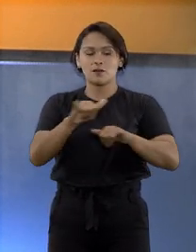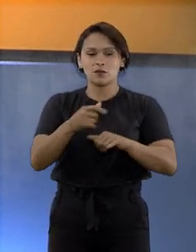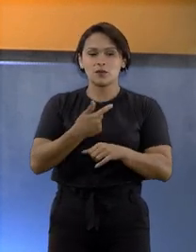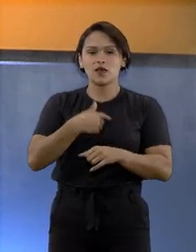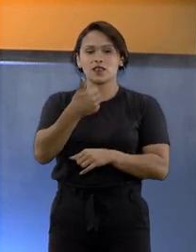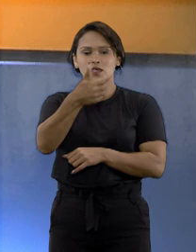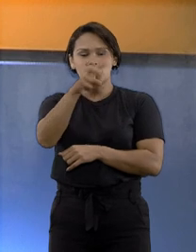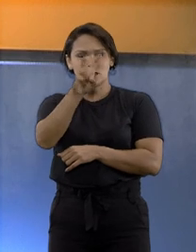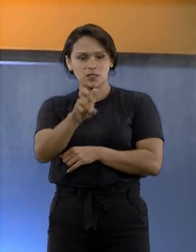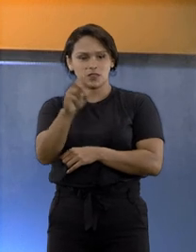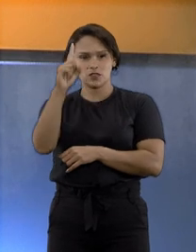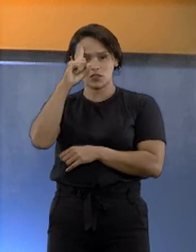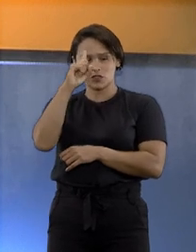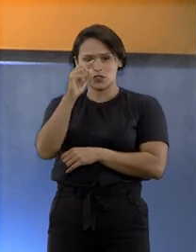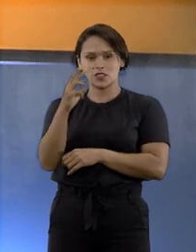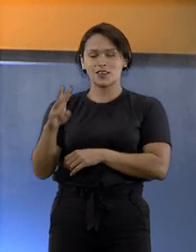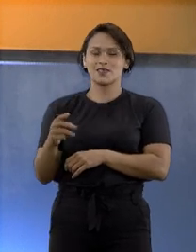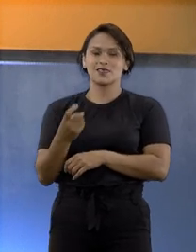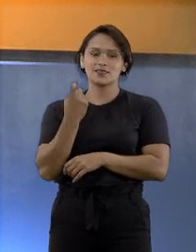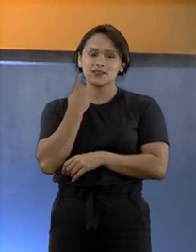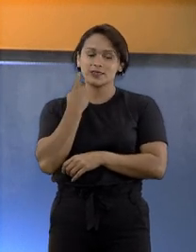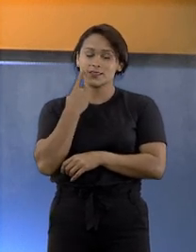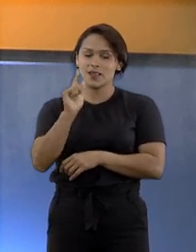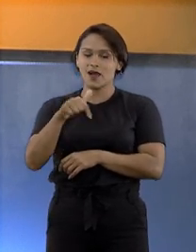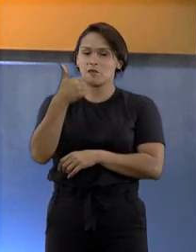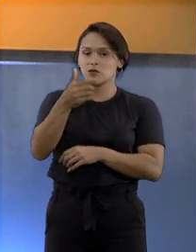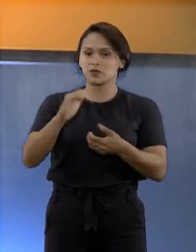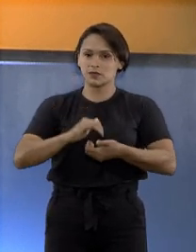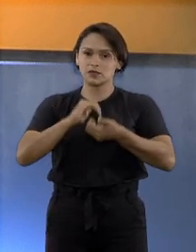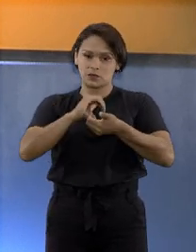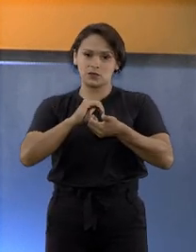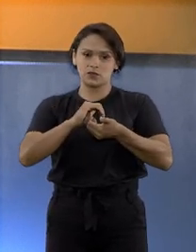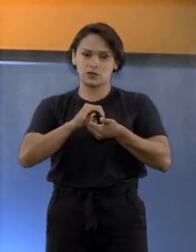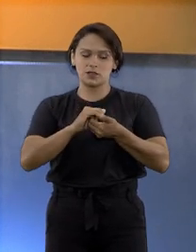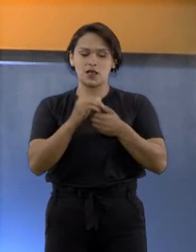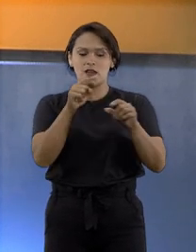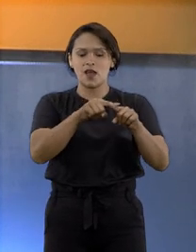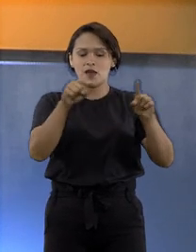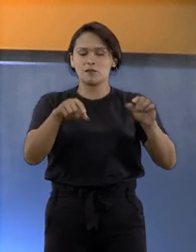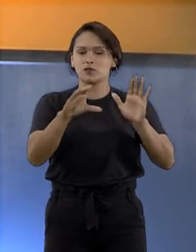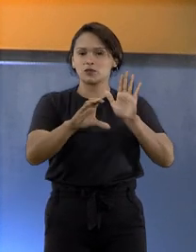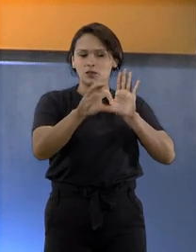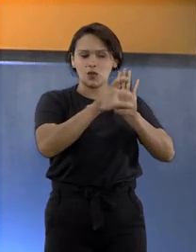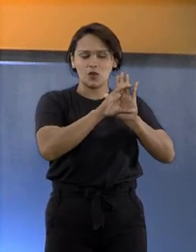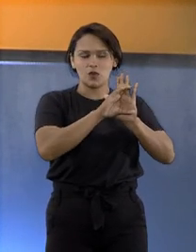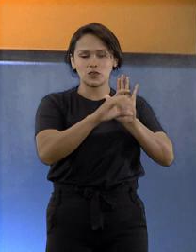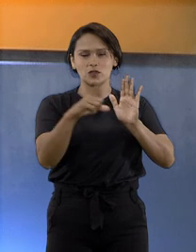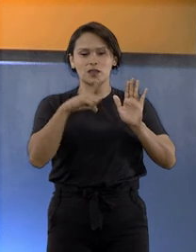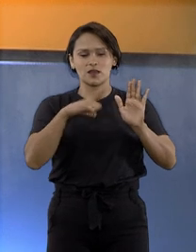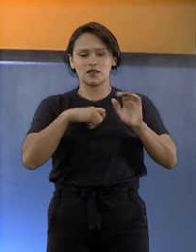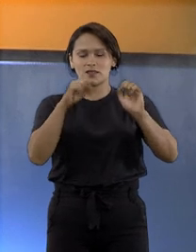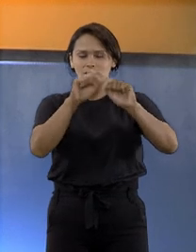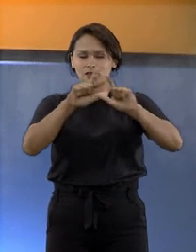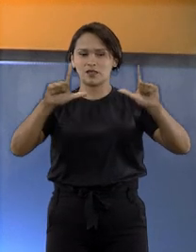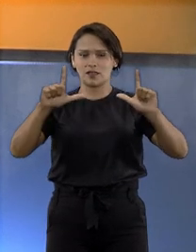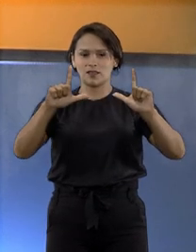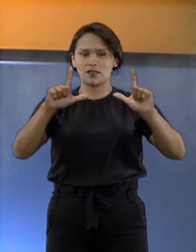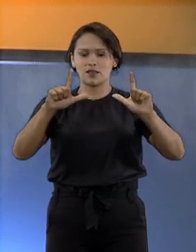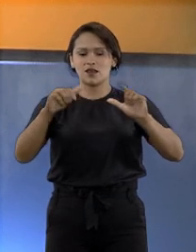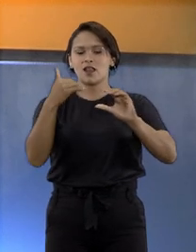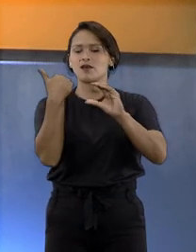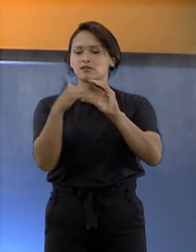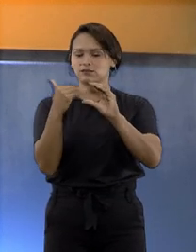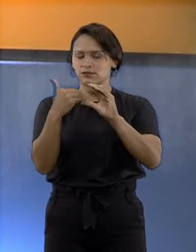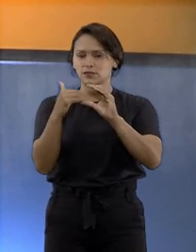a cada 15 dias às quintas-feiras após a corte. Aponte para o QR Code que está aparecendo aqui na tela para